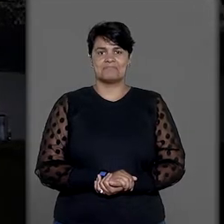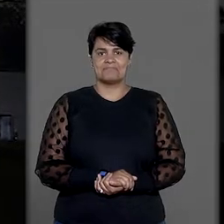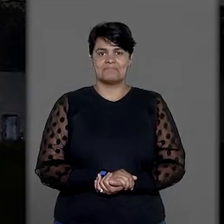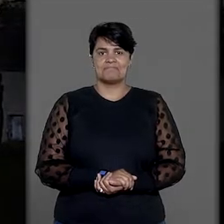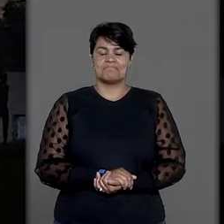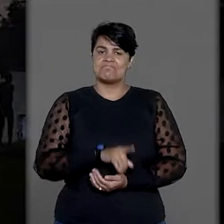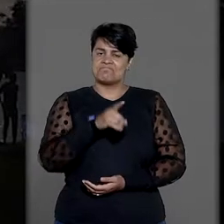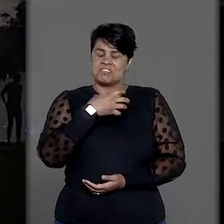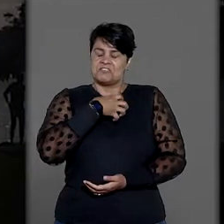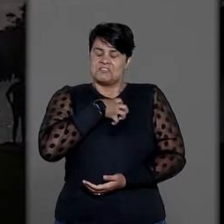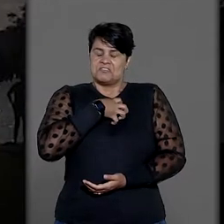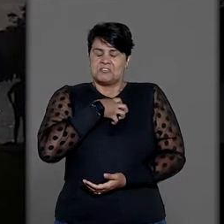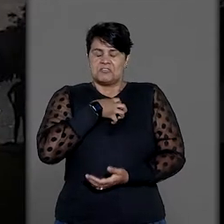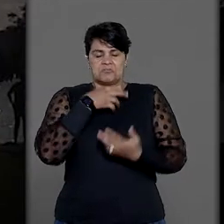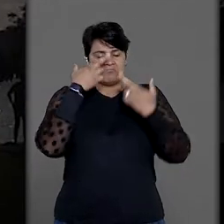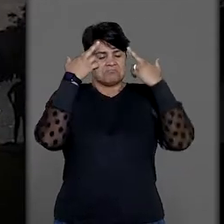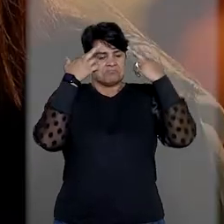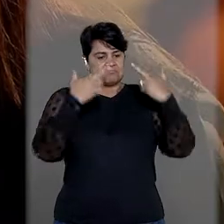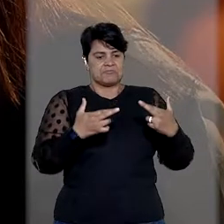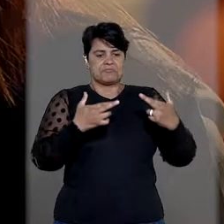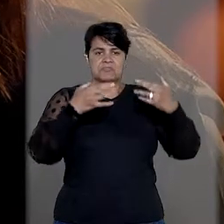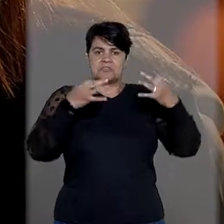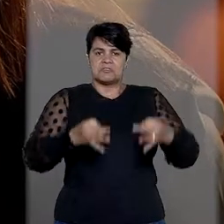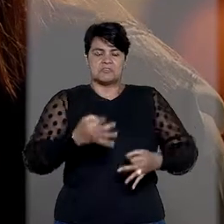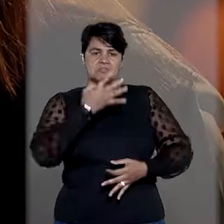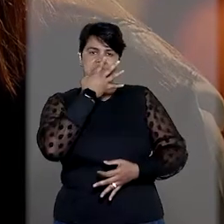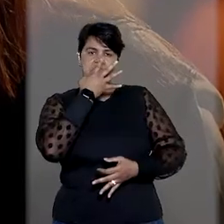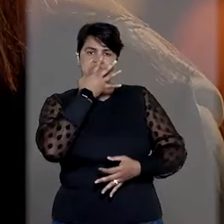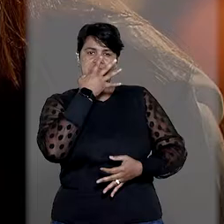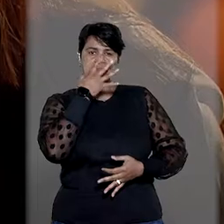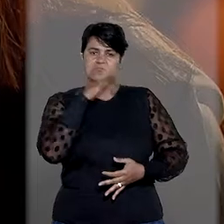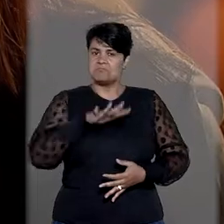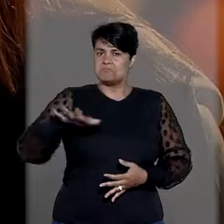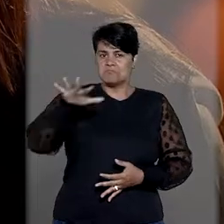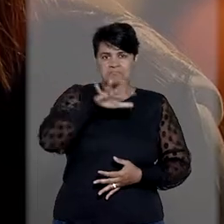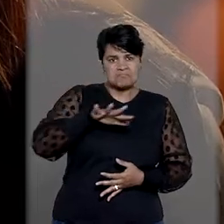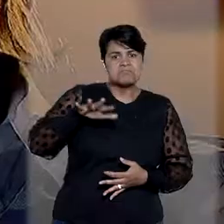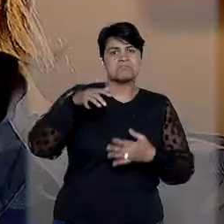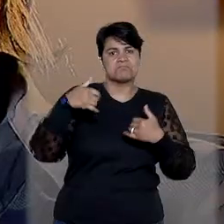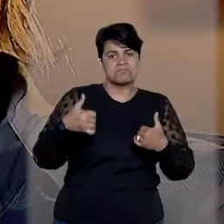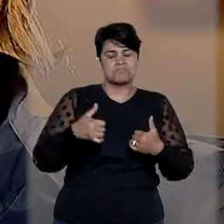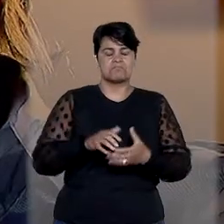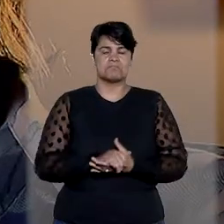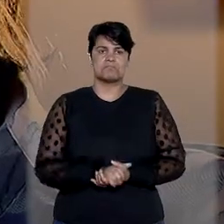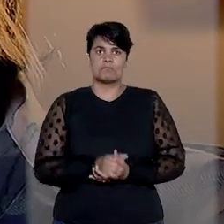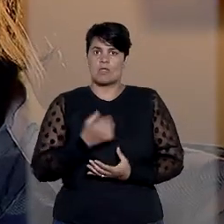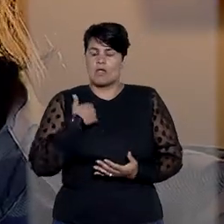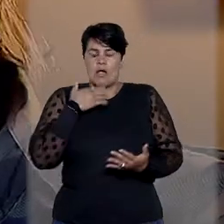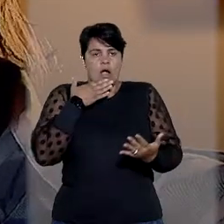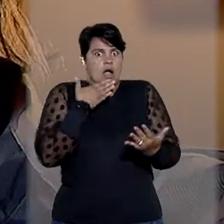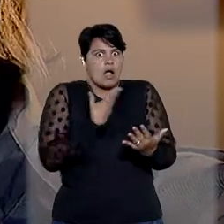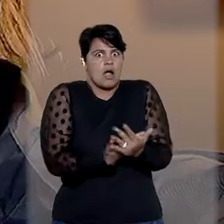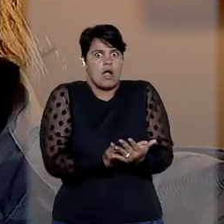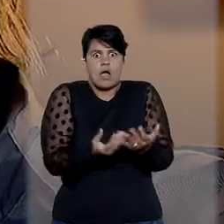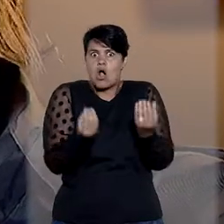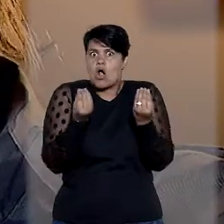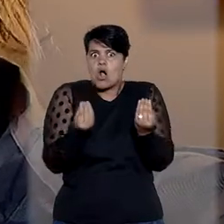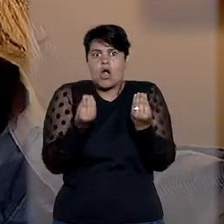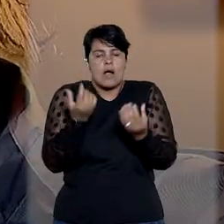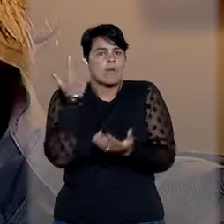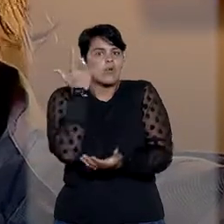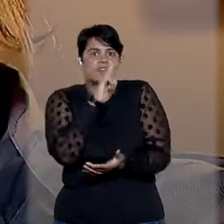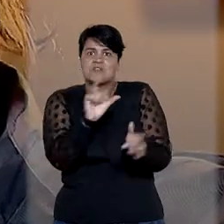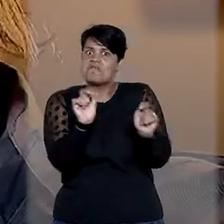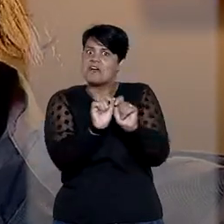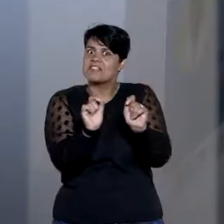Eles se sentiram super reconhecidos, admirados por pessoas que eles admiram, né? Eu achei incrível o que ele conseguiu